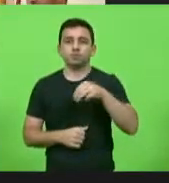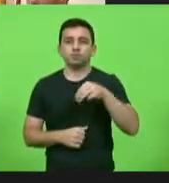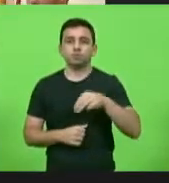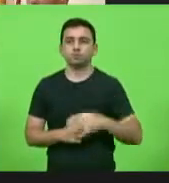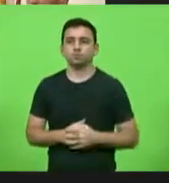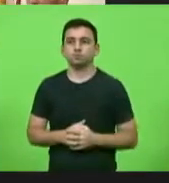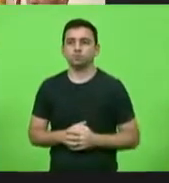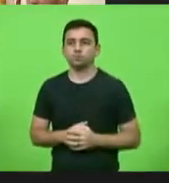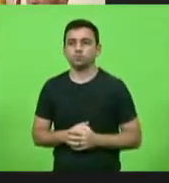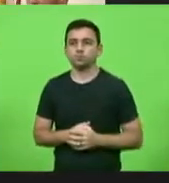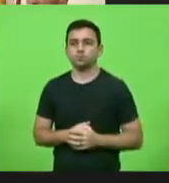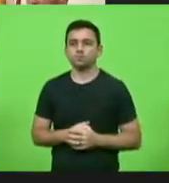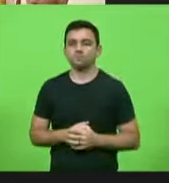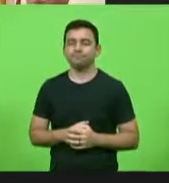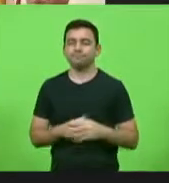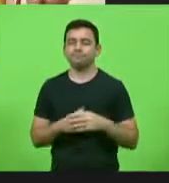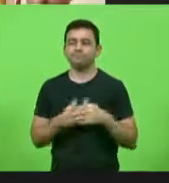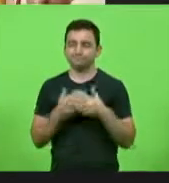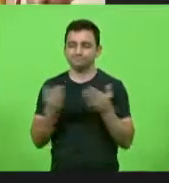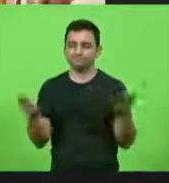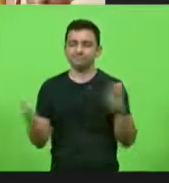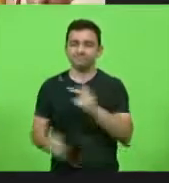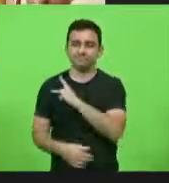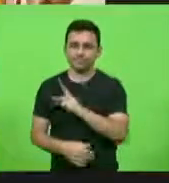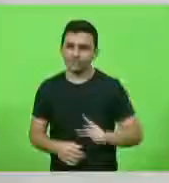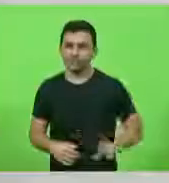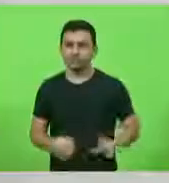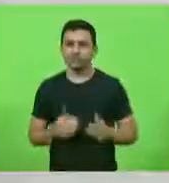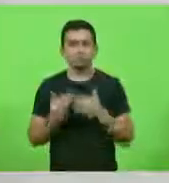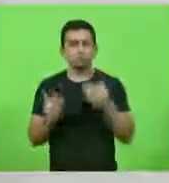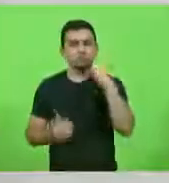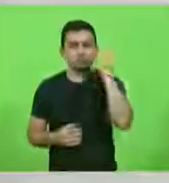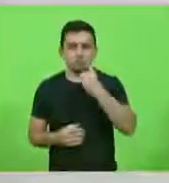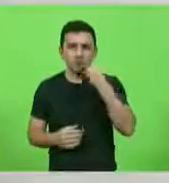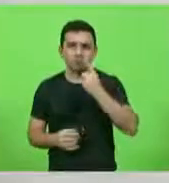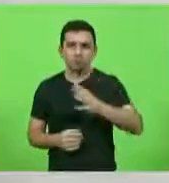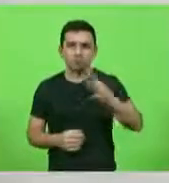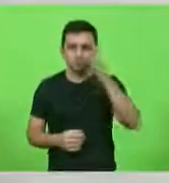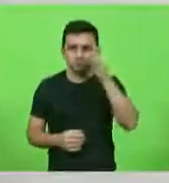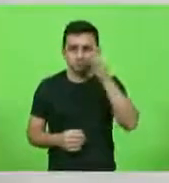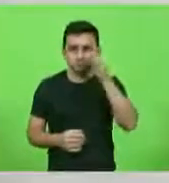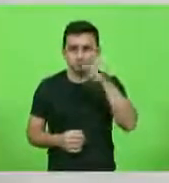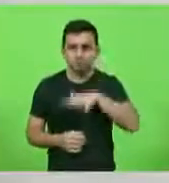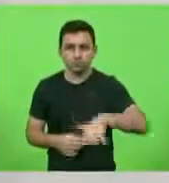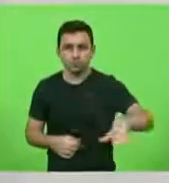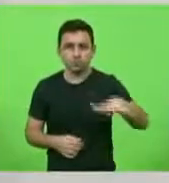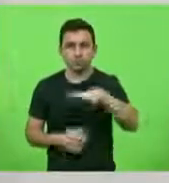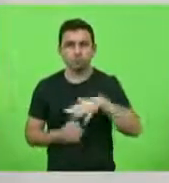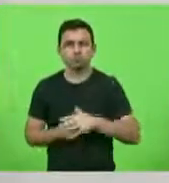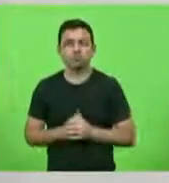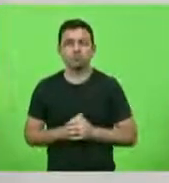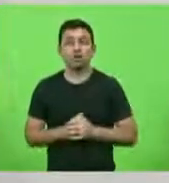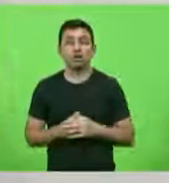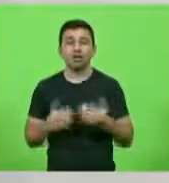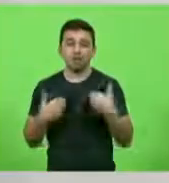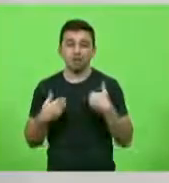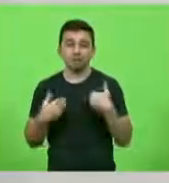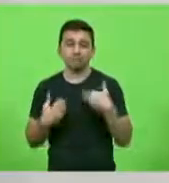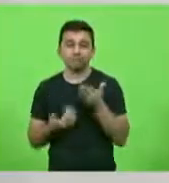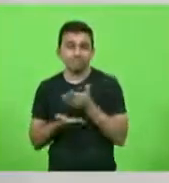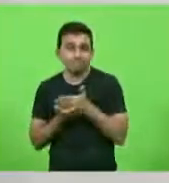senhor presidente senhores deputados quem nos acompanha eu estou dando entrada